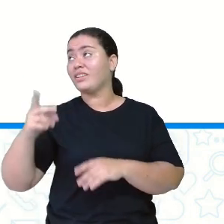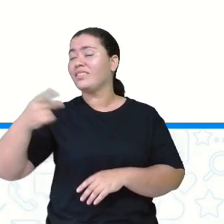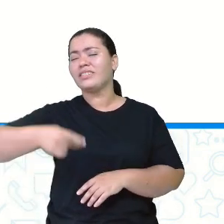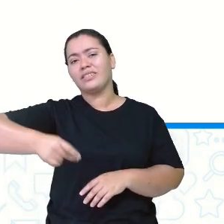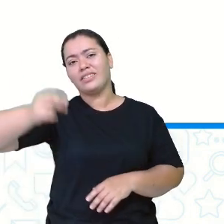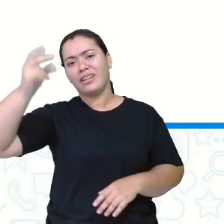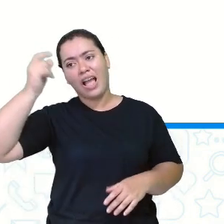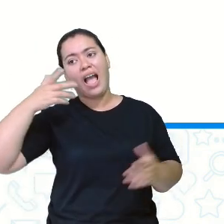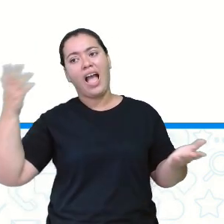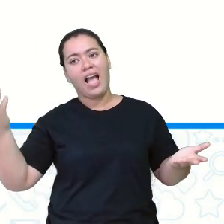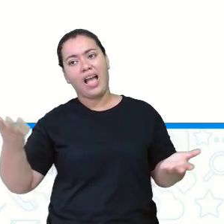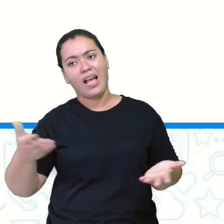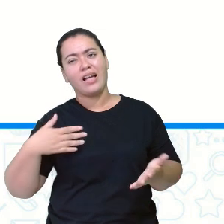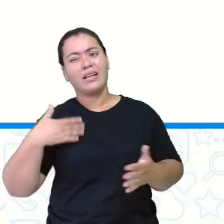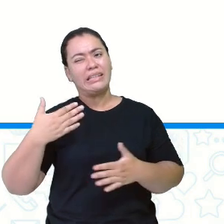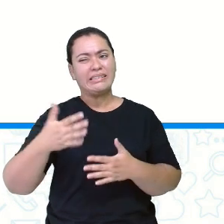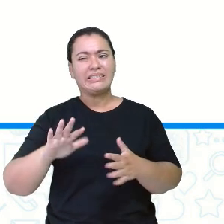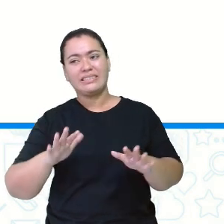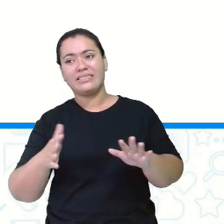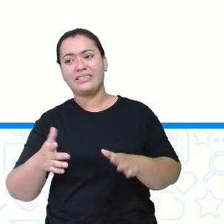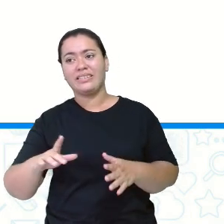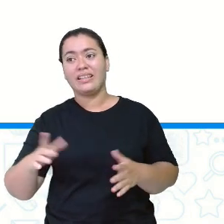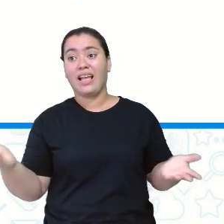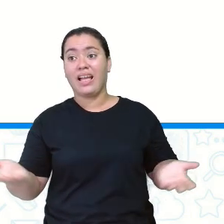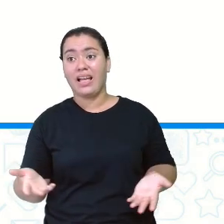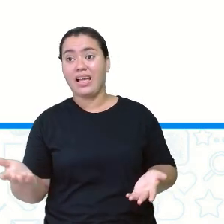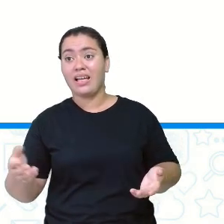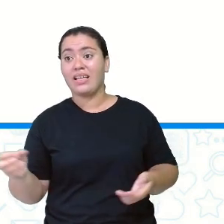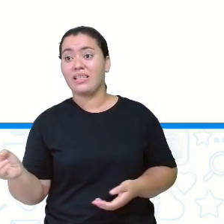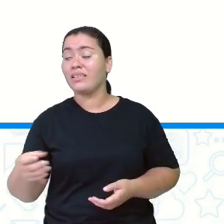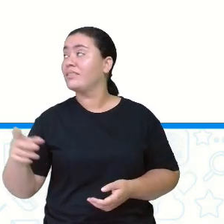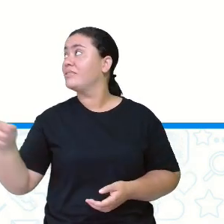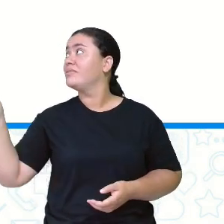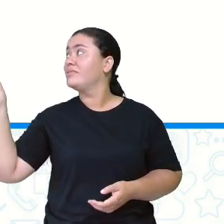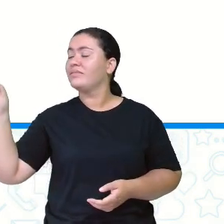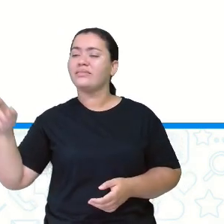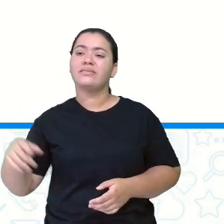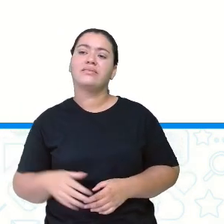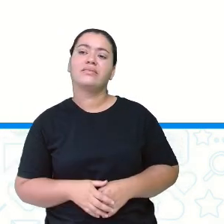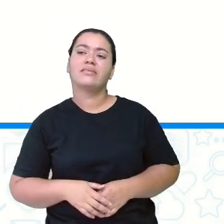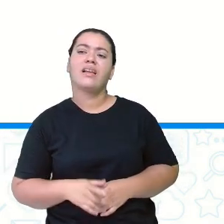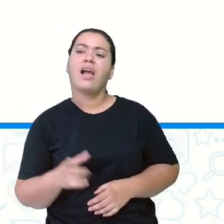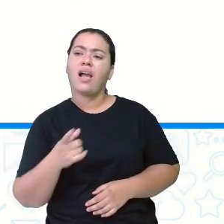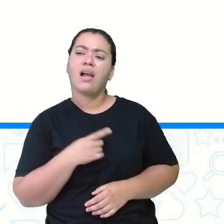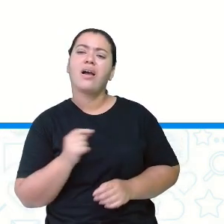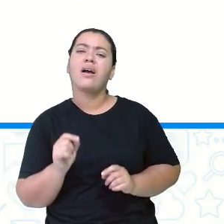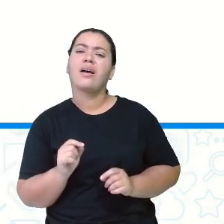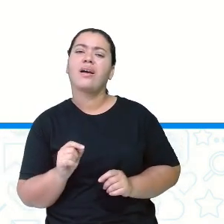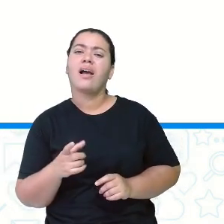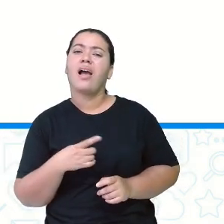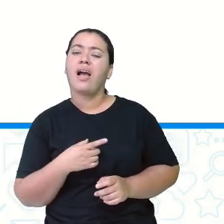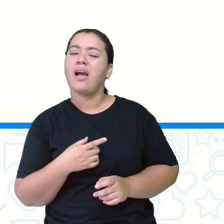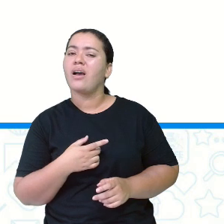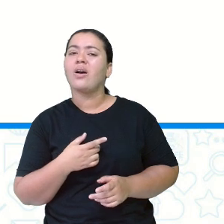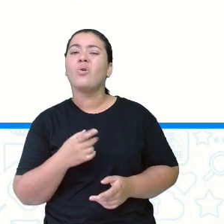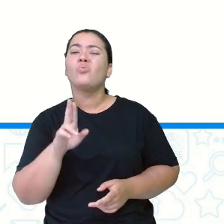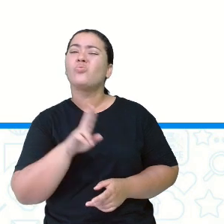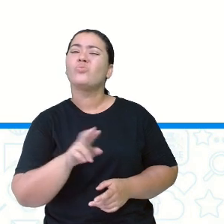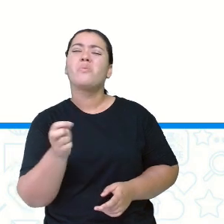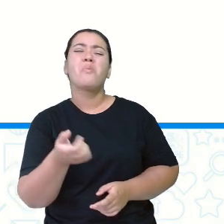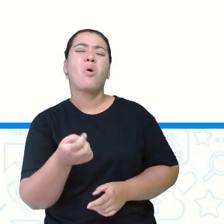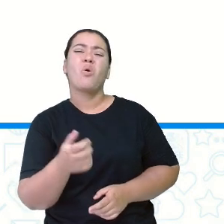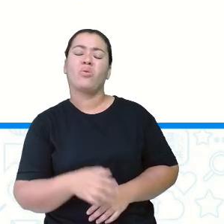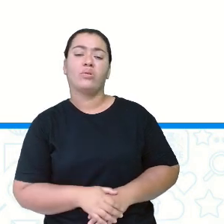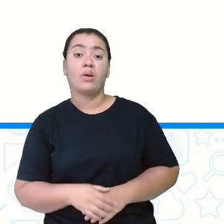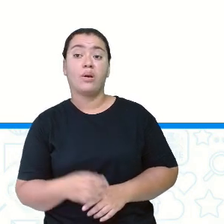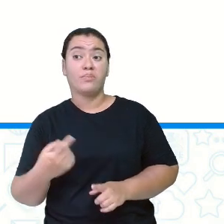mais antigos e ainda assim, até os mais modernos. Mas mesmo assim, já um pouco em desuso. Porque hoje em dia,